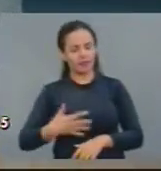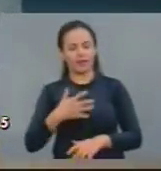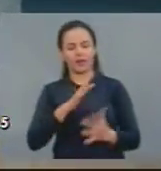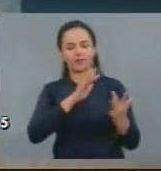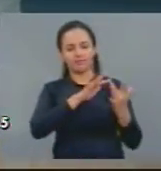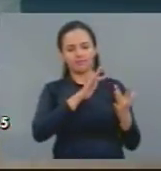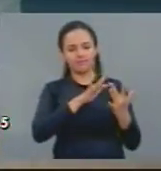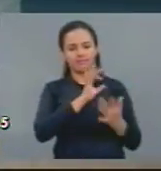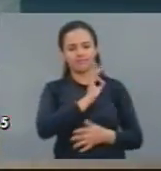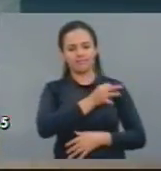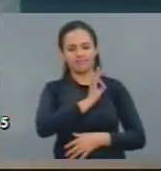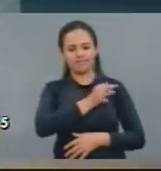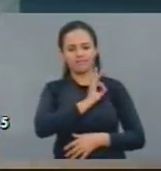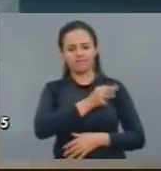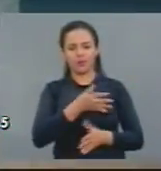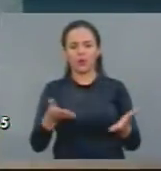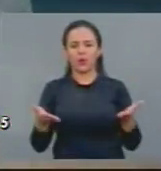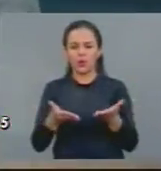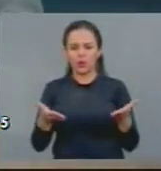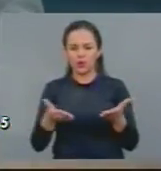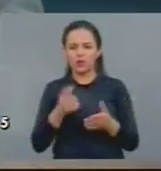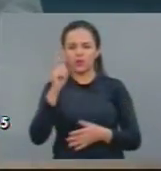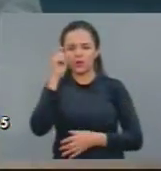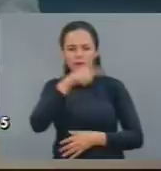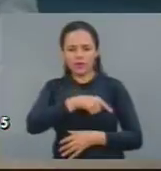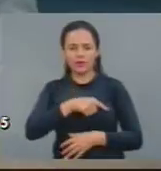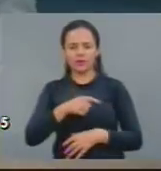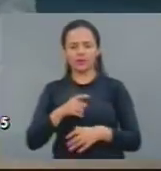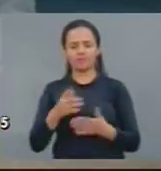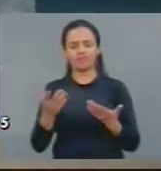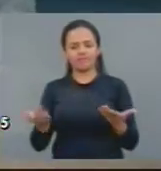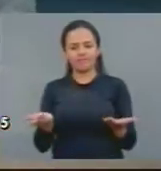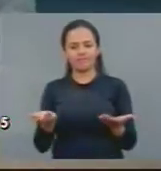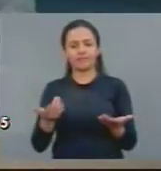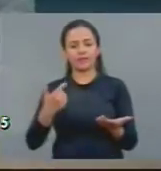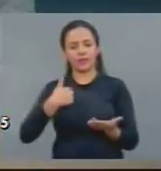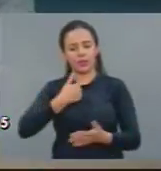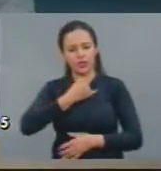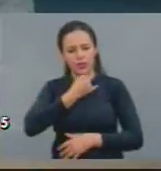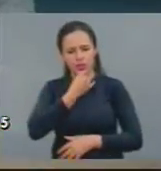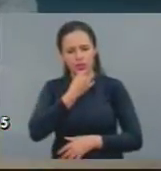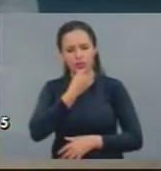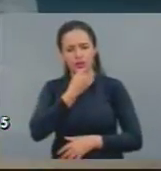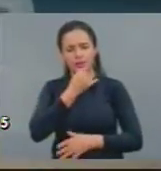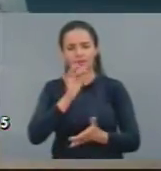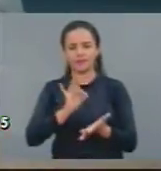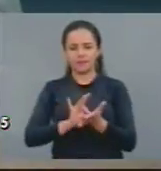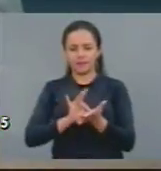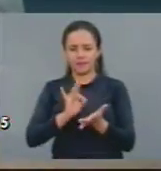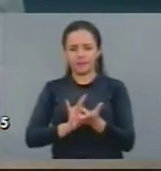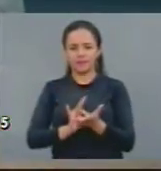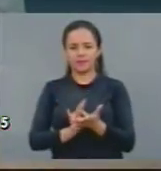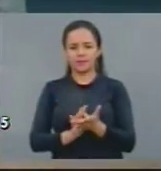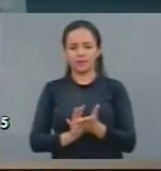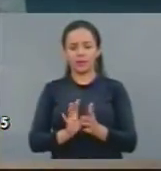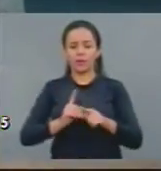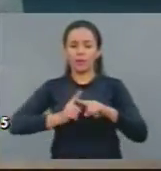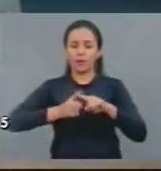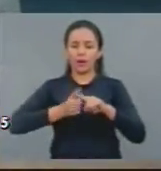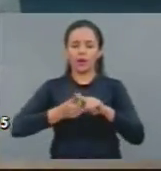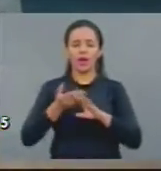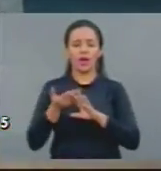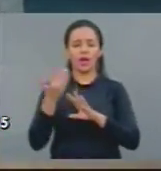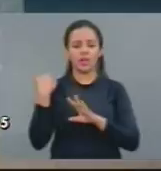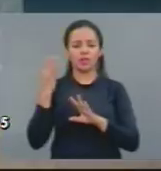estamos vivendo. E a gente fica triste, porque não foi por falta de alerta.